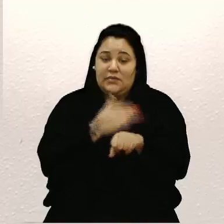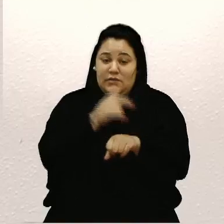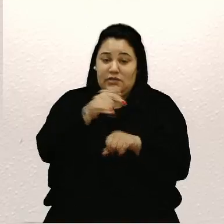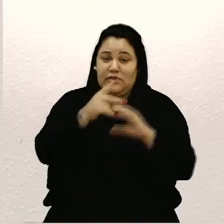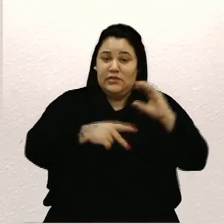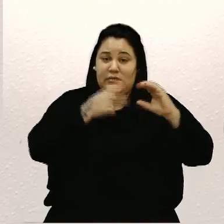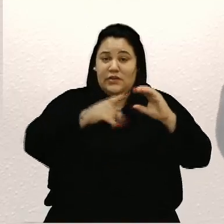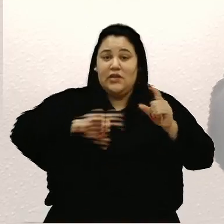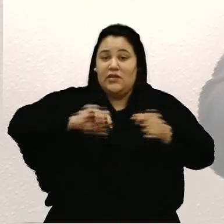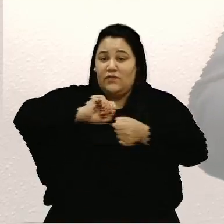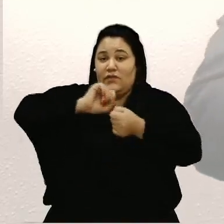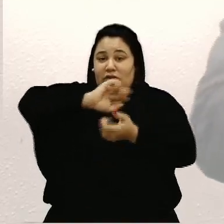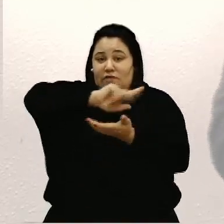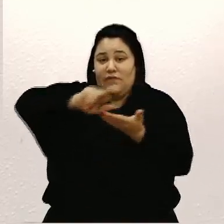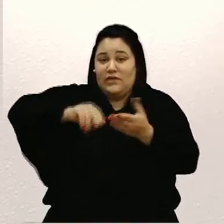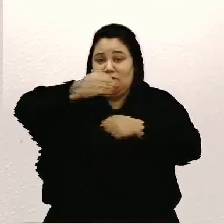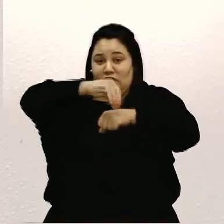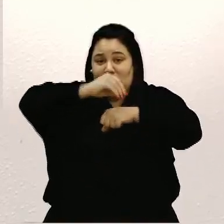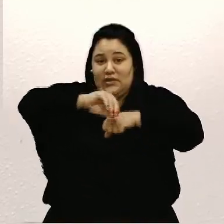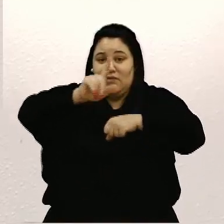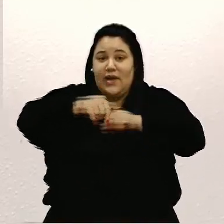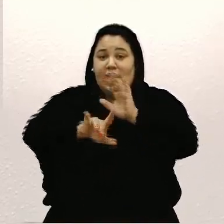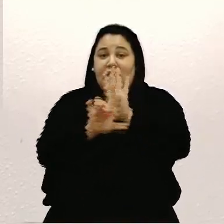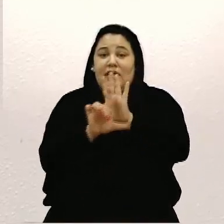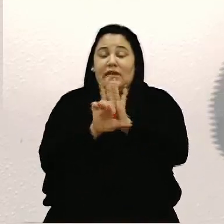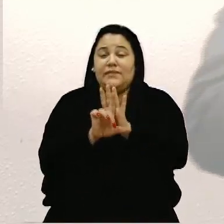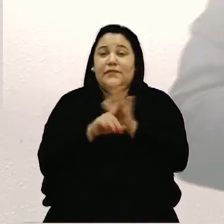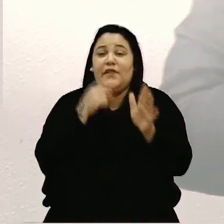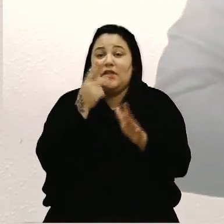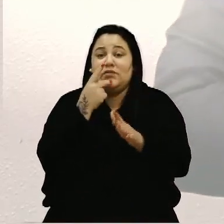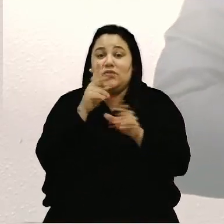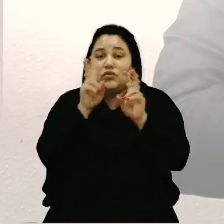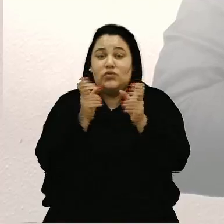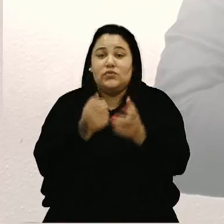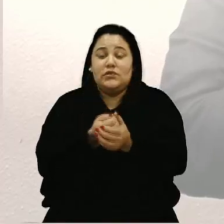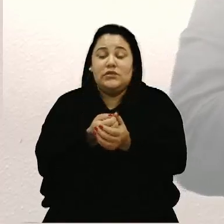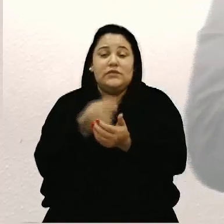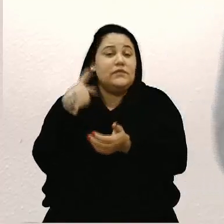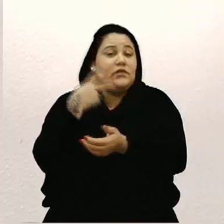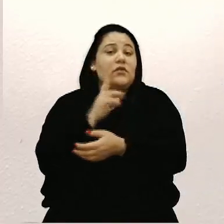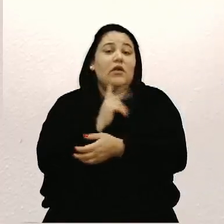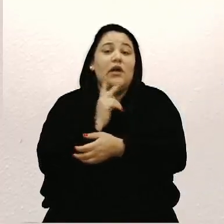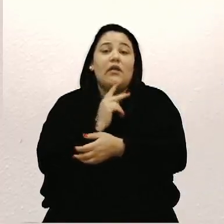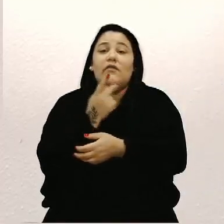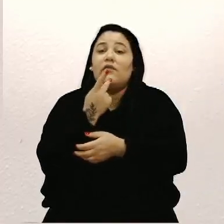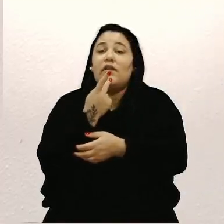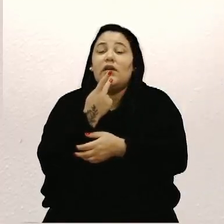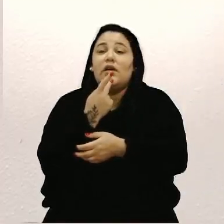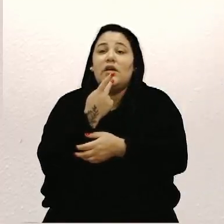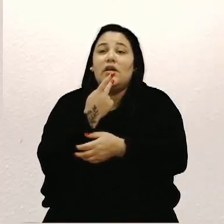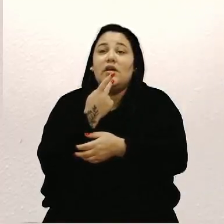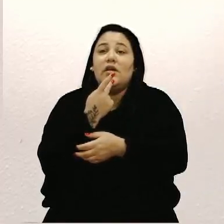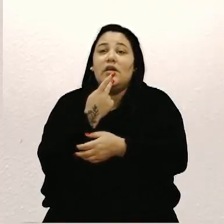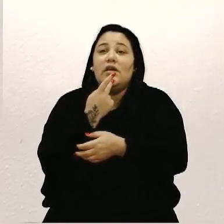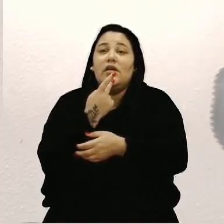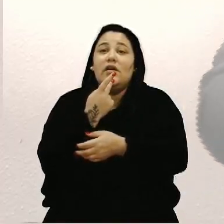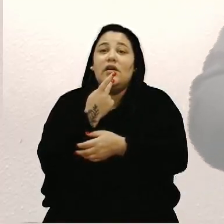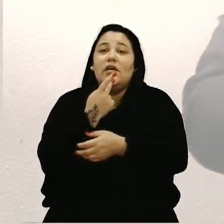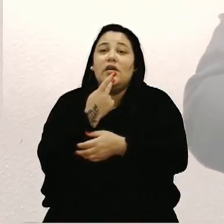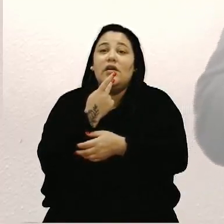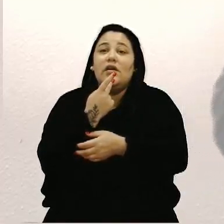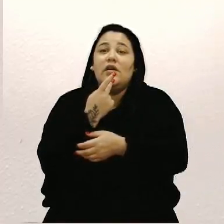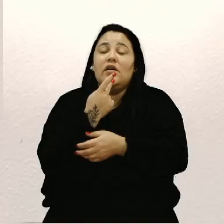diversas indicações e não consegui, é pela questão, vereador Renato, de fazer os recuos para as pessoas